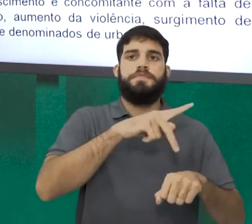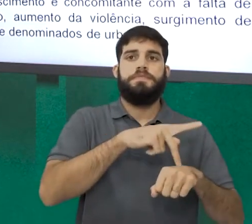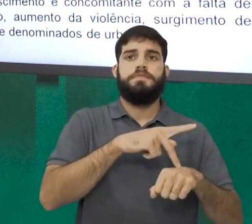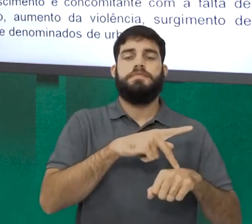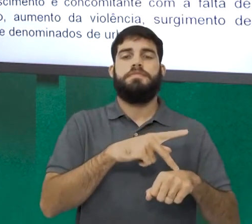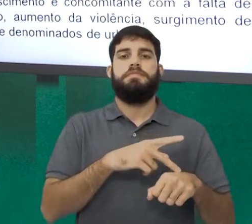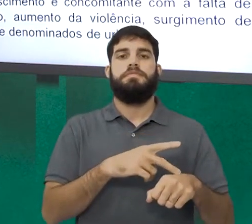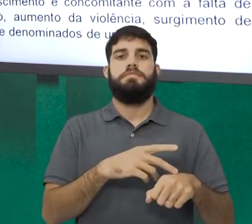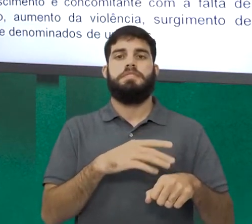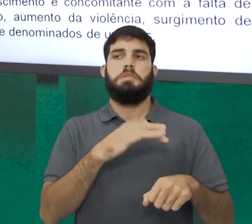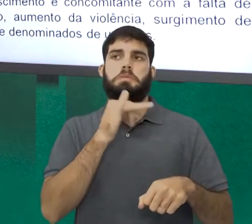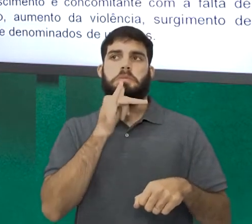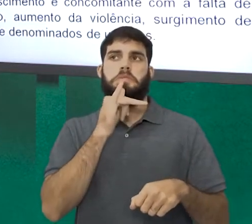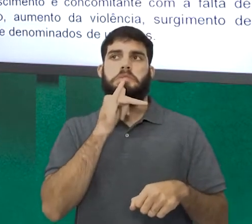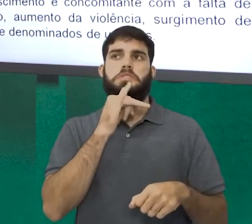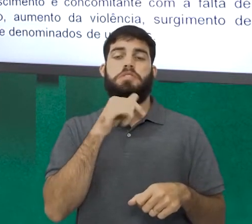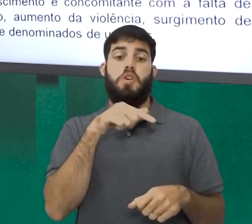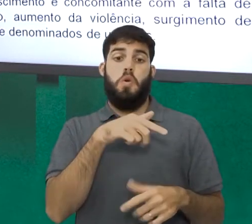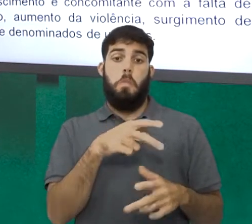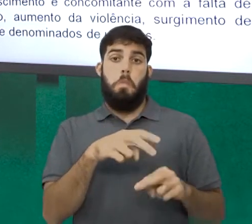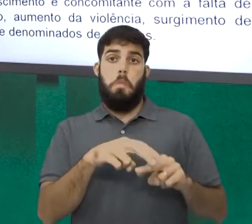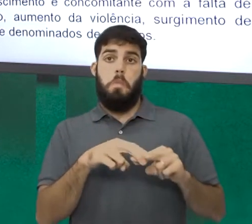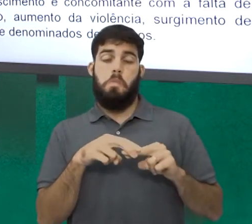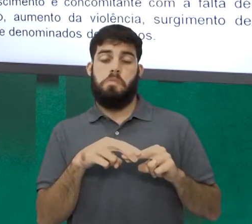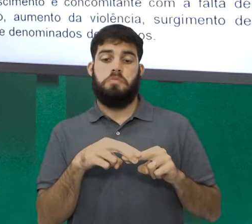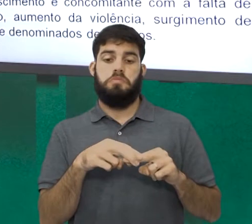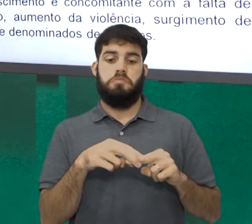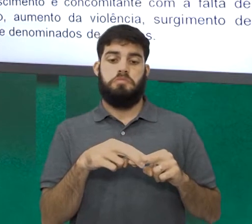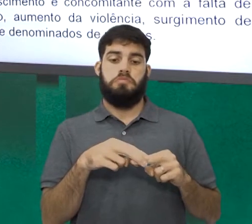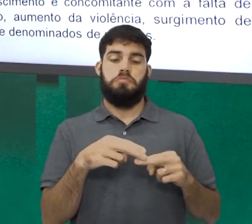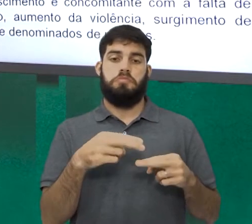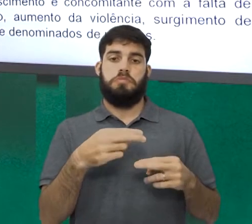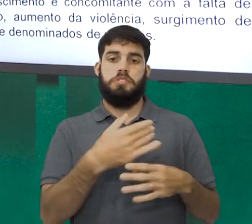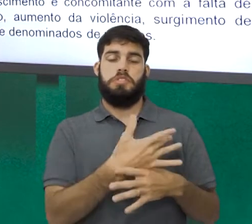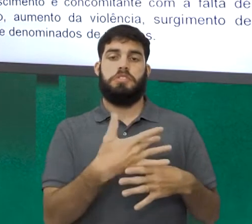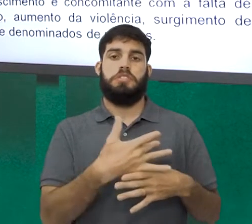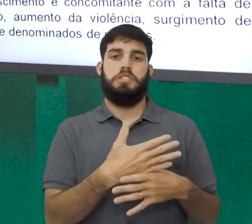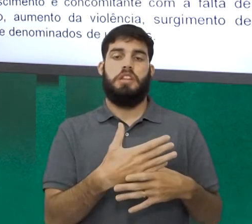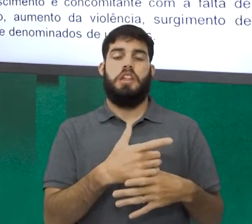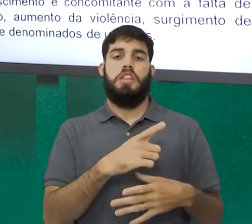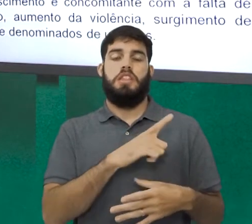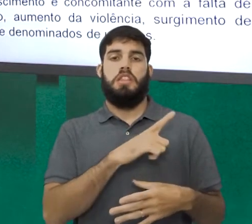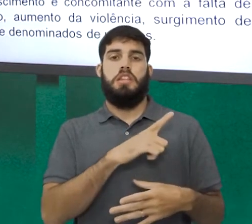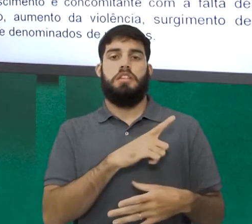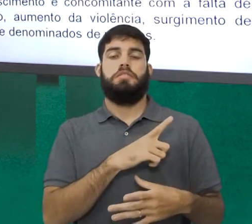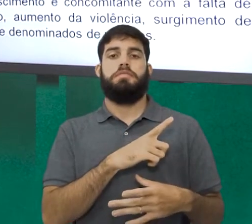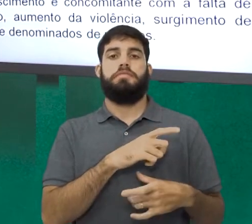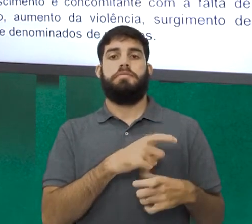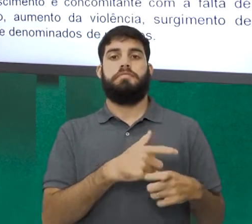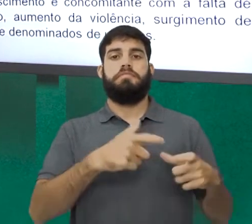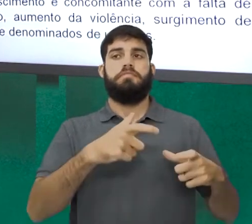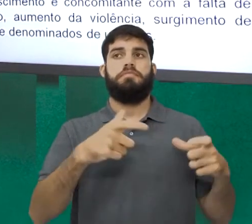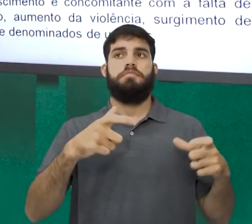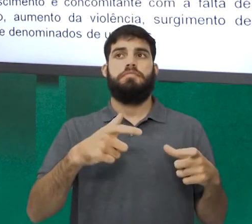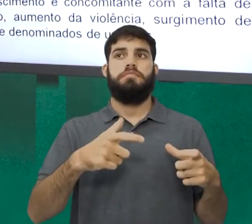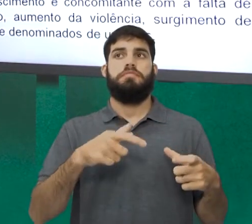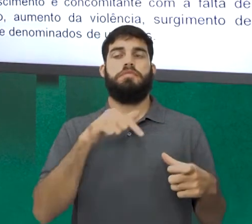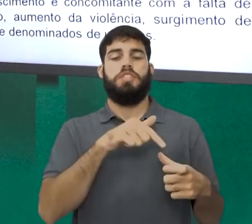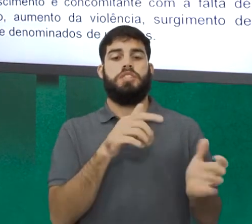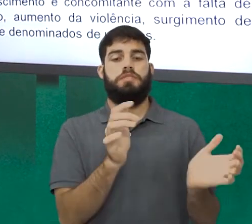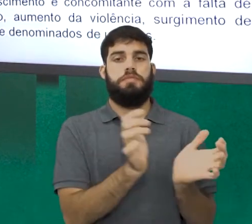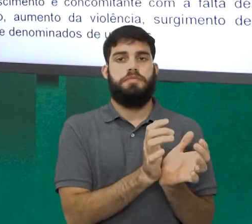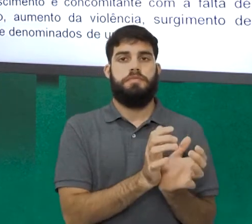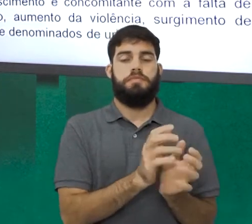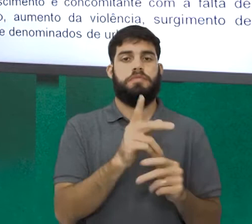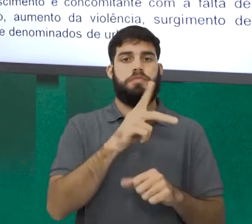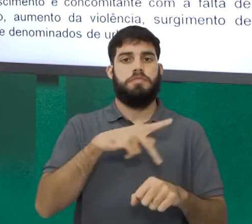motivo pelo qual o maior número de megacidades tende a se manifestar ou intensificar nesse grupo